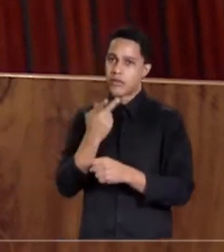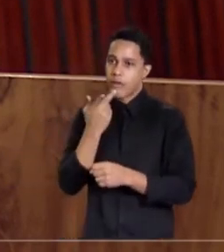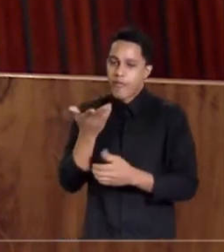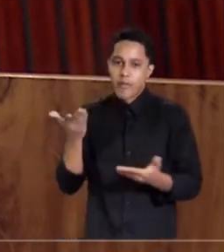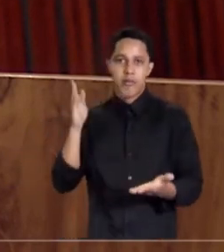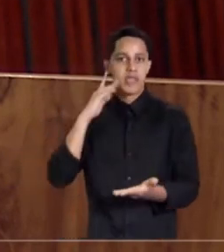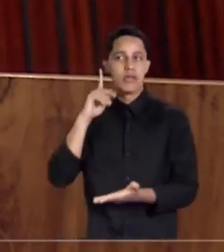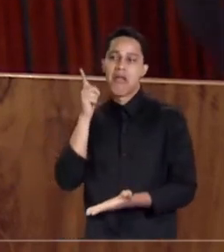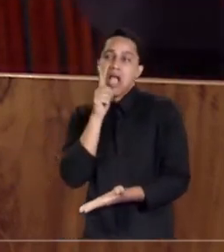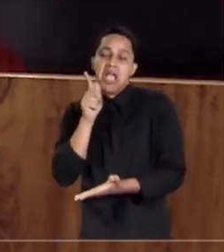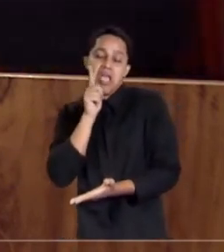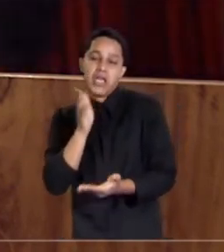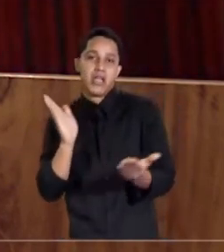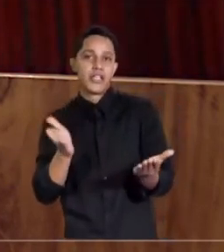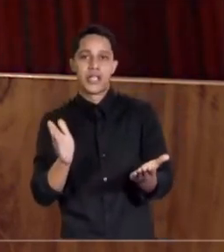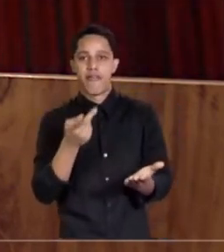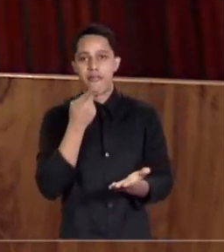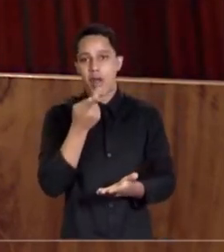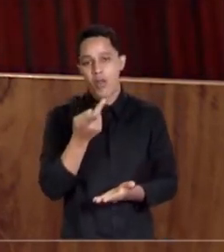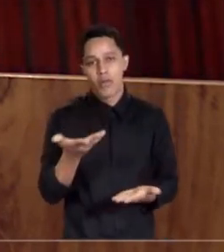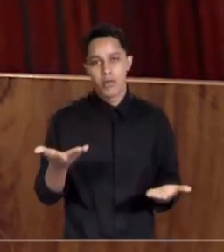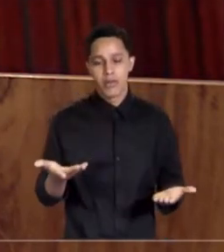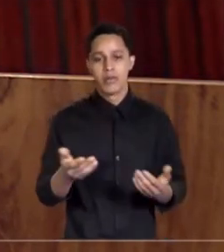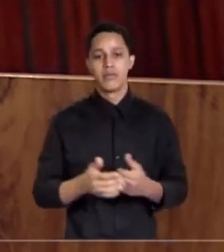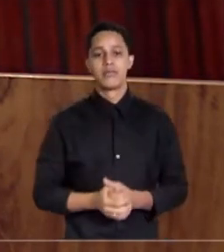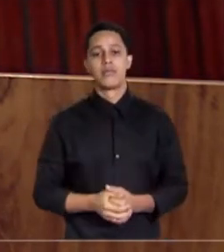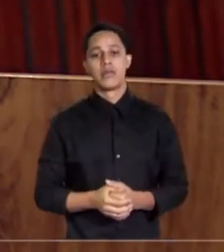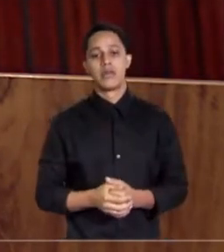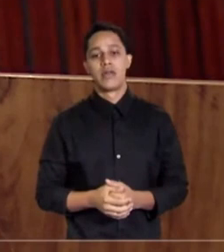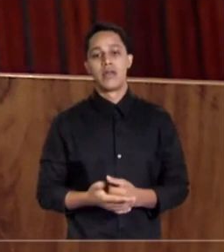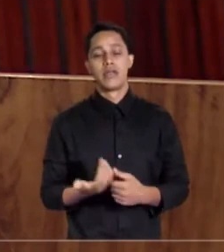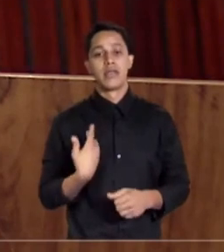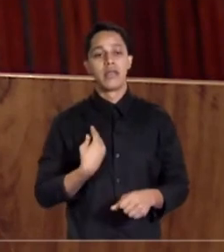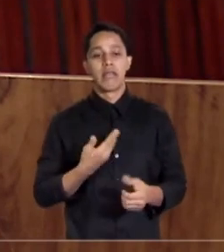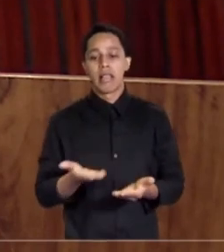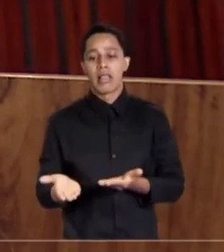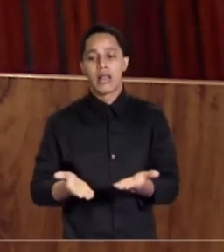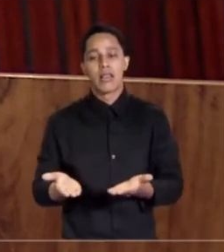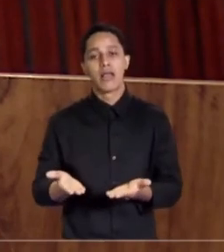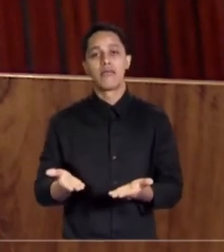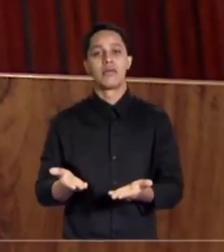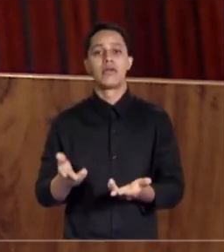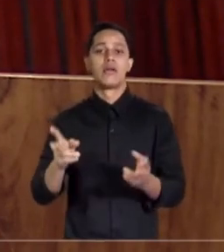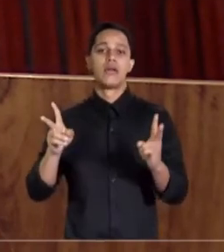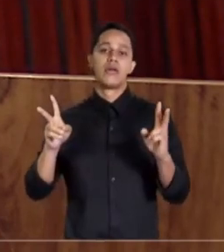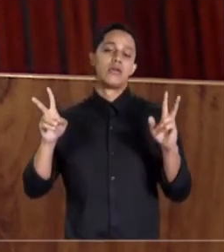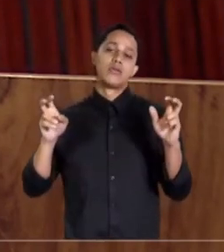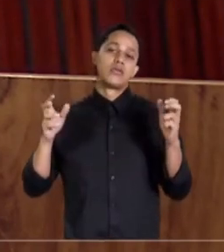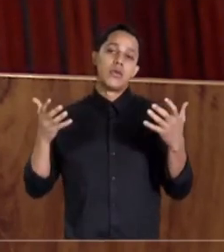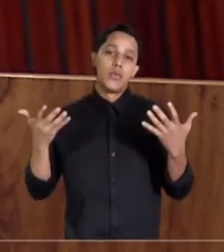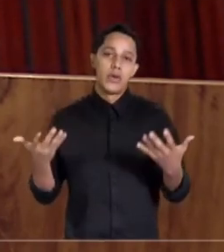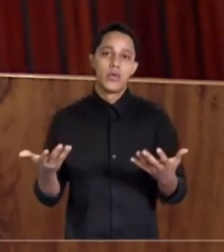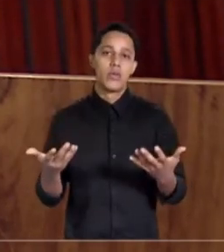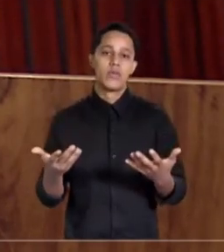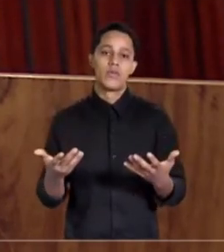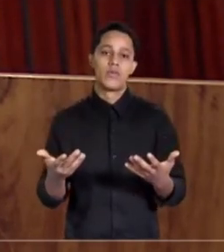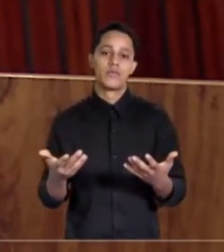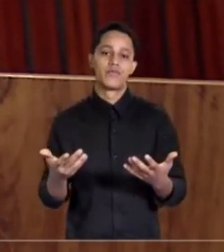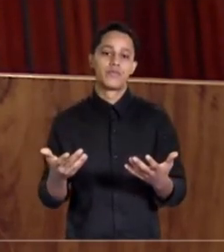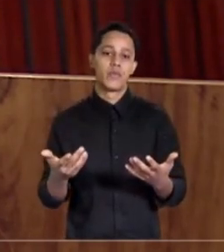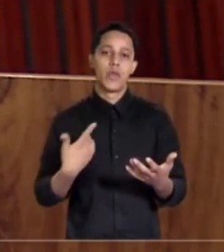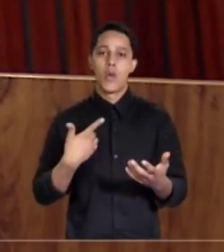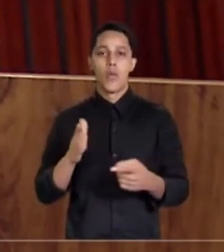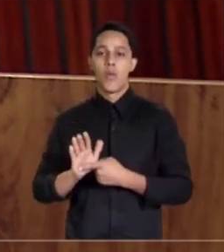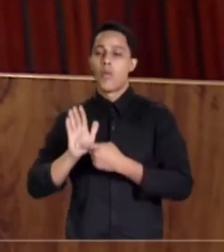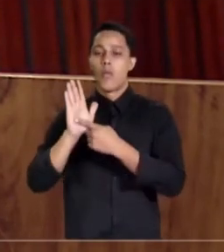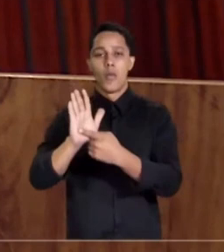põe, em várias passagens daquela peroração, que se cuidava ali de um tratamento, de uma